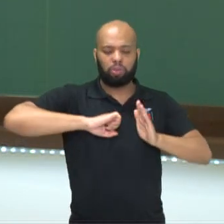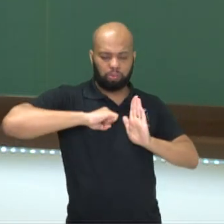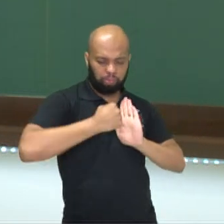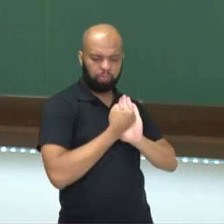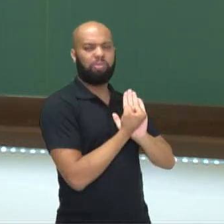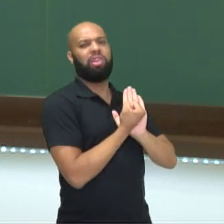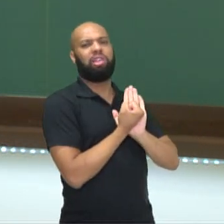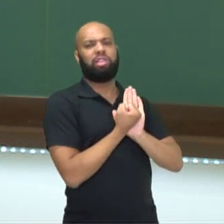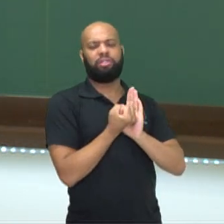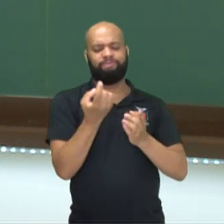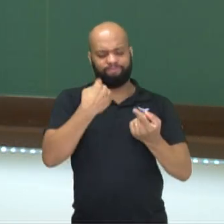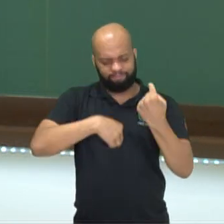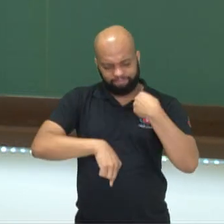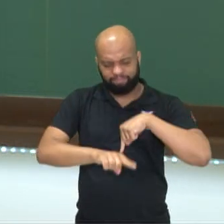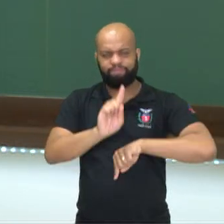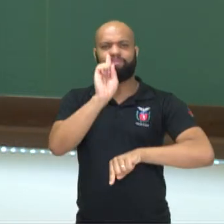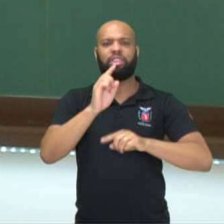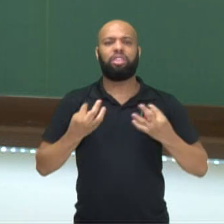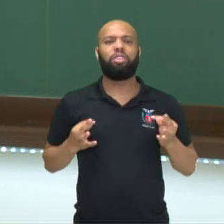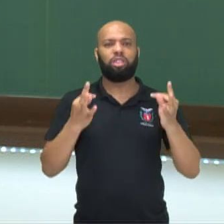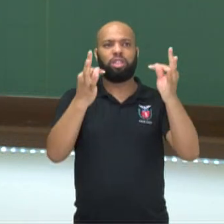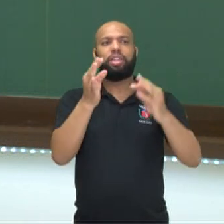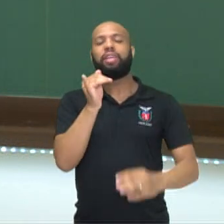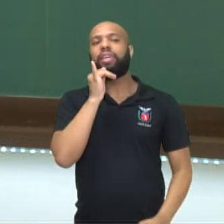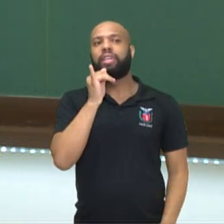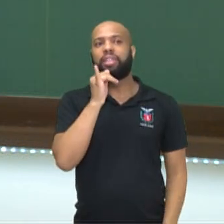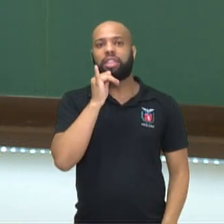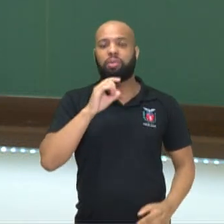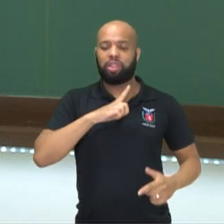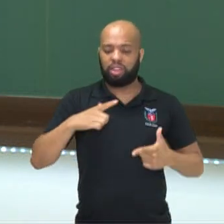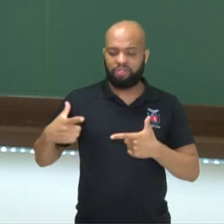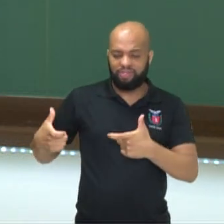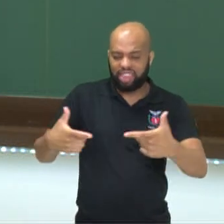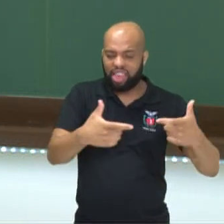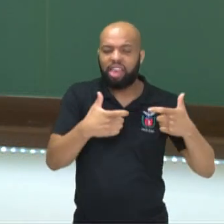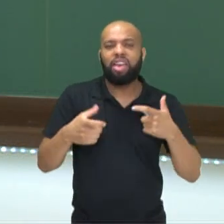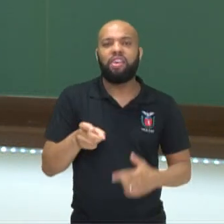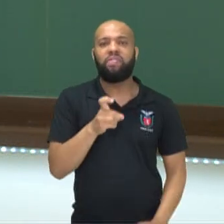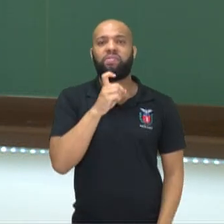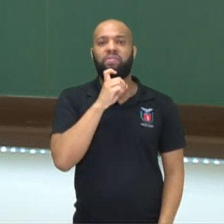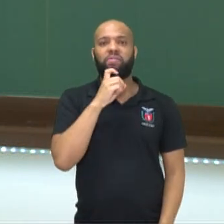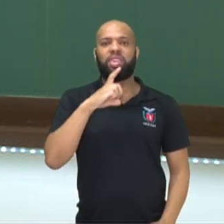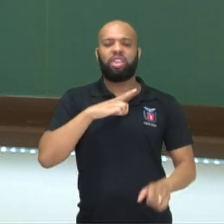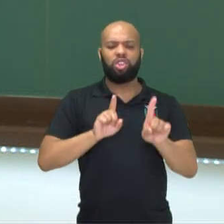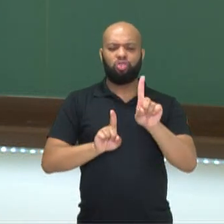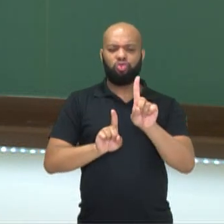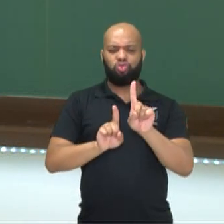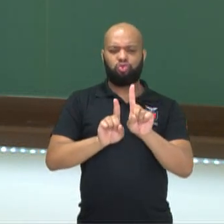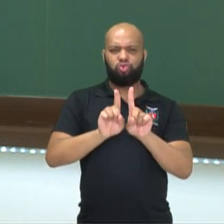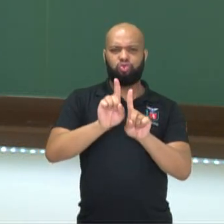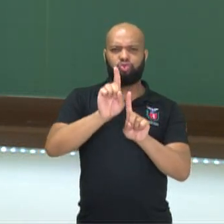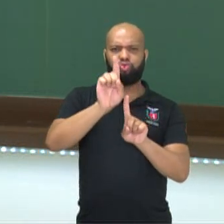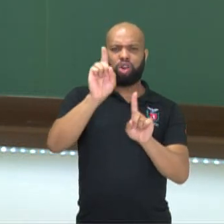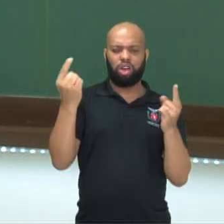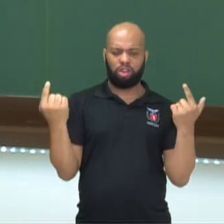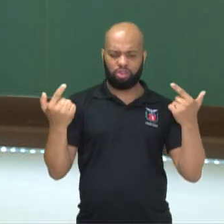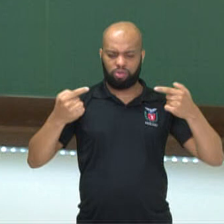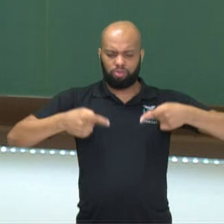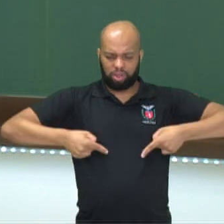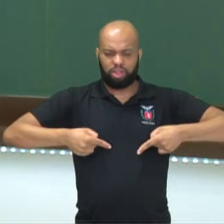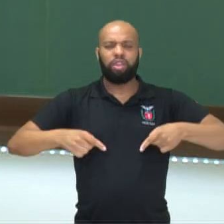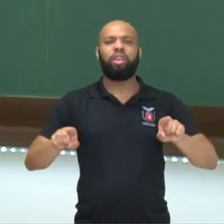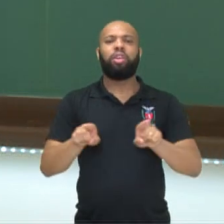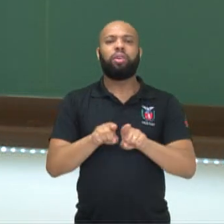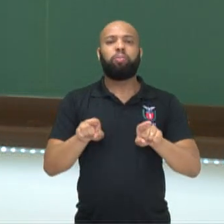para os avanços tecnológicos, como, por exemplo, a Guerra Fria, onde tivemos a corrida armamentista, a corrida espacial